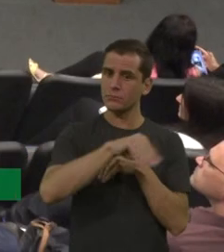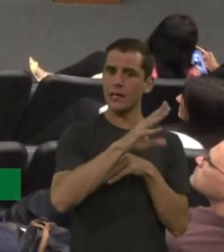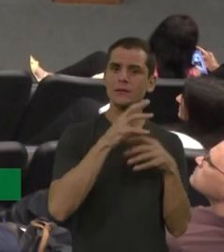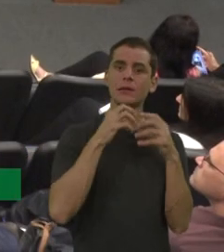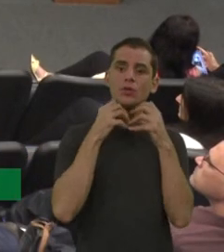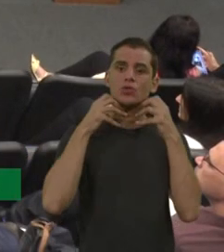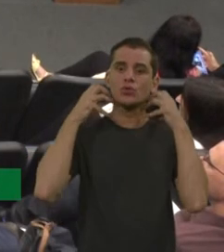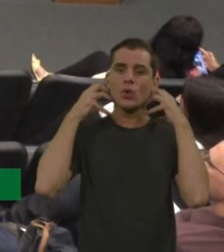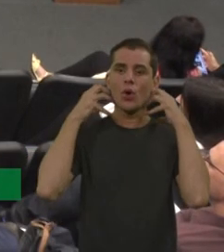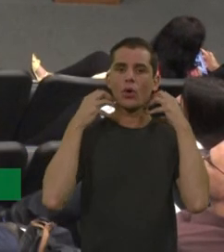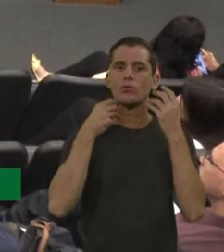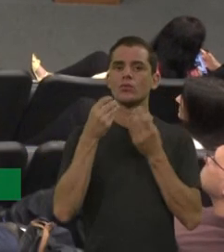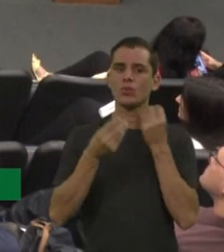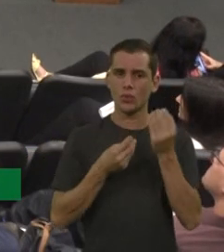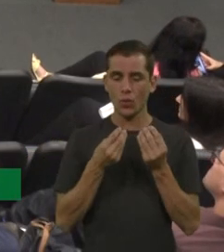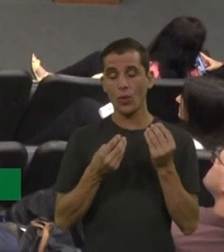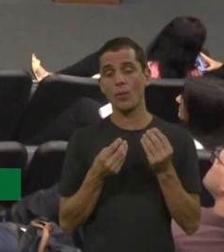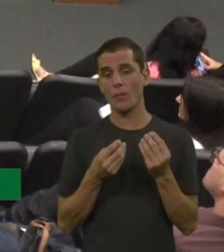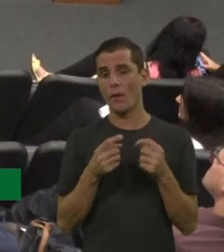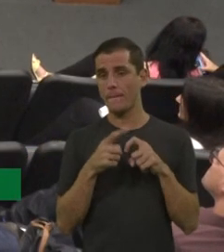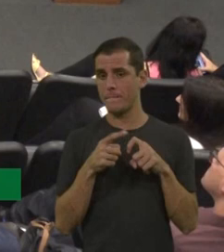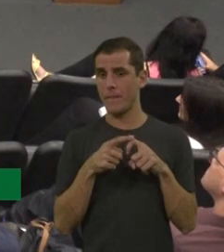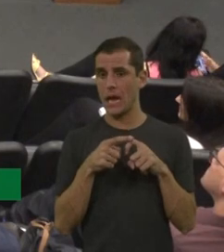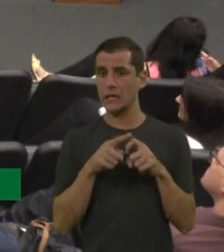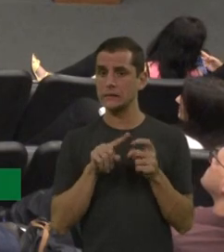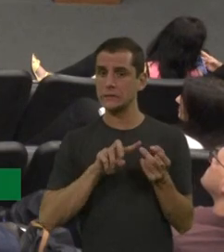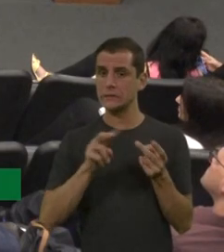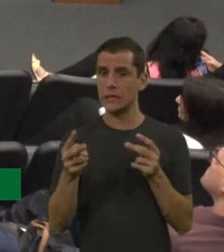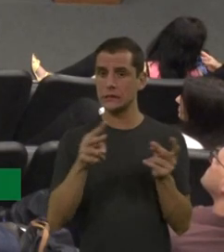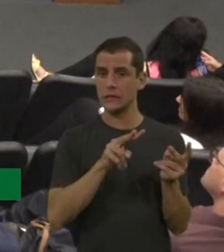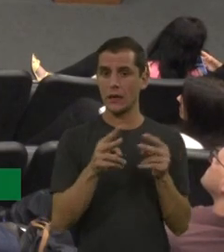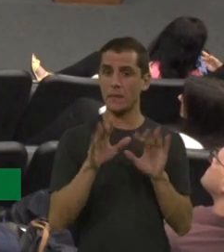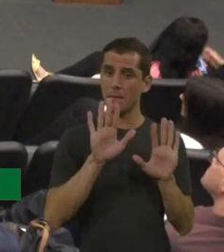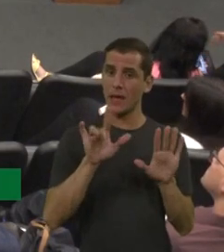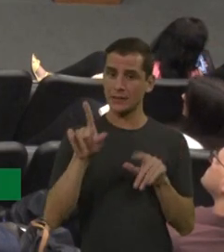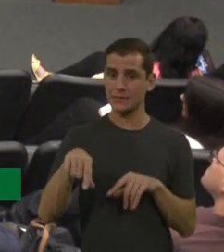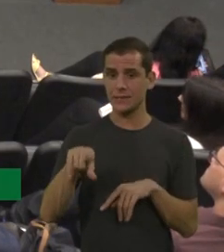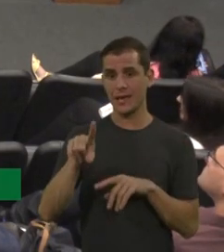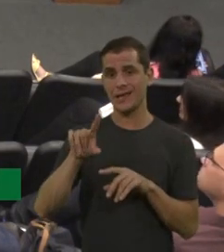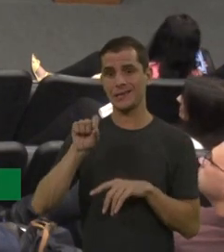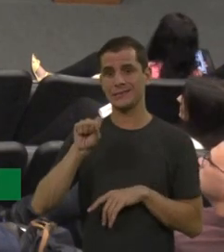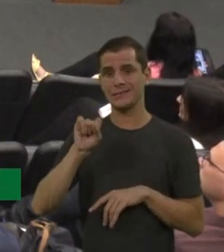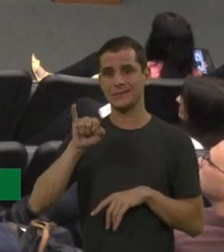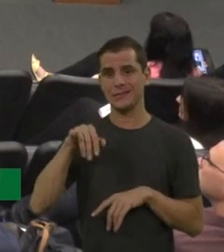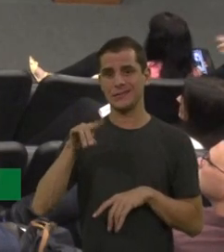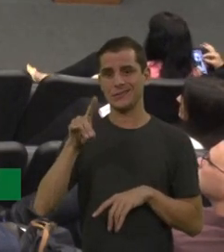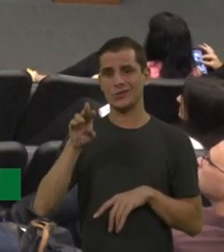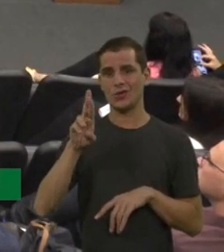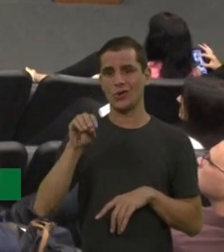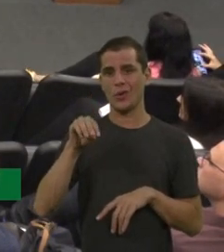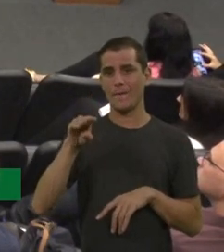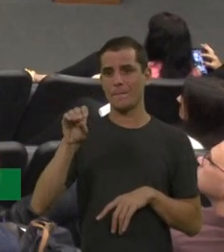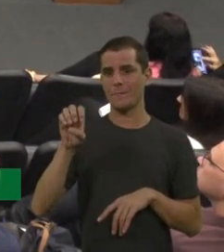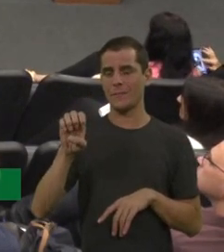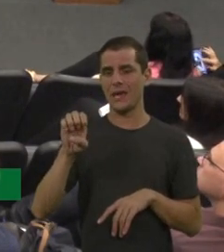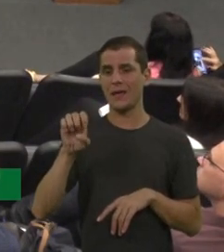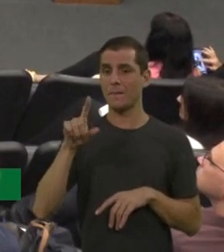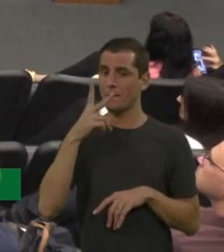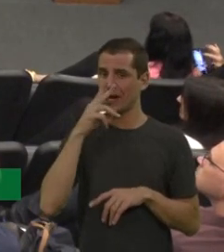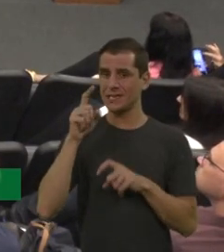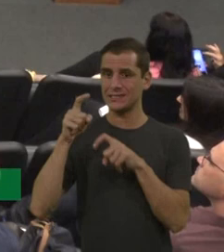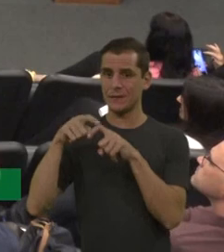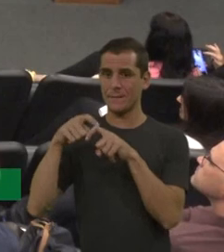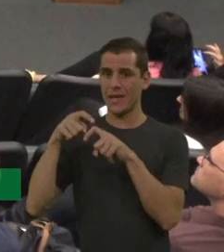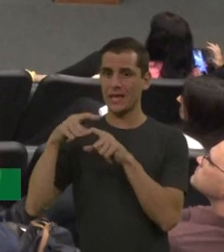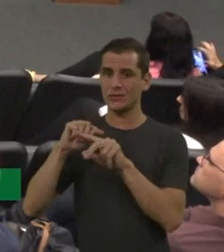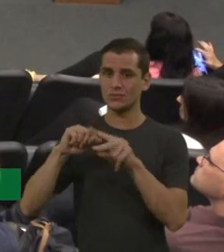e a encaminhou, tá? E era uma síndrome de morca, assim. Então, foi pulando, né? E esse foi um caso bem interessante, que a